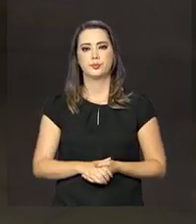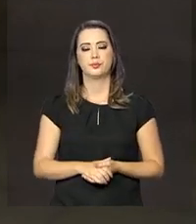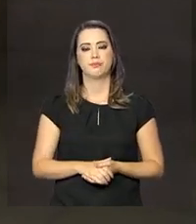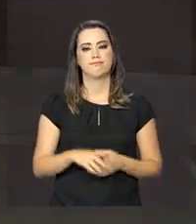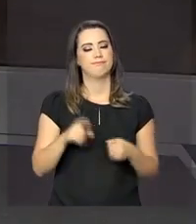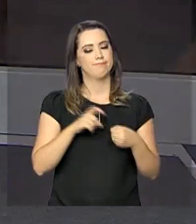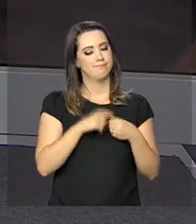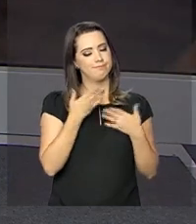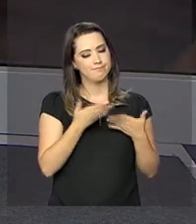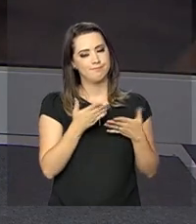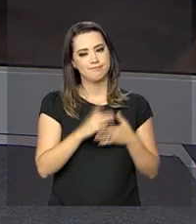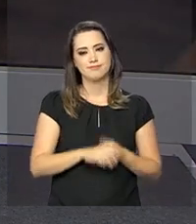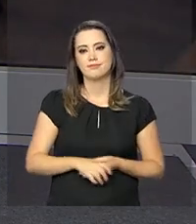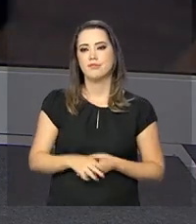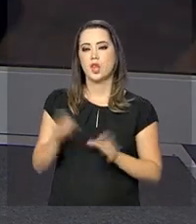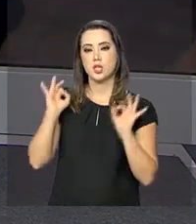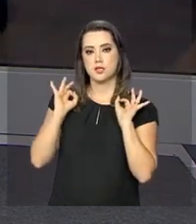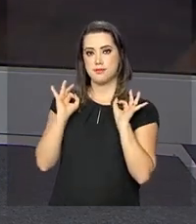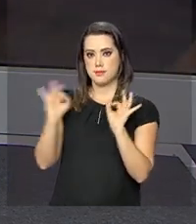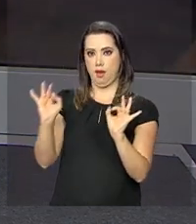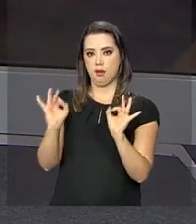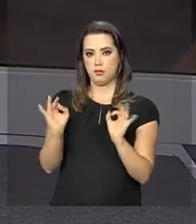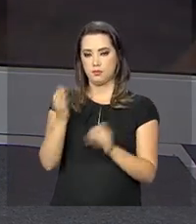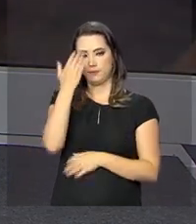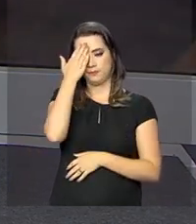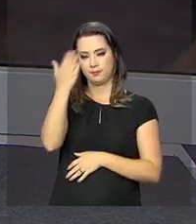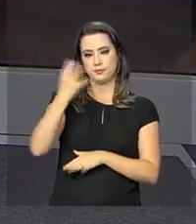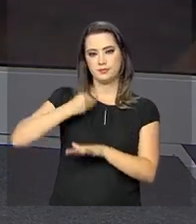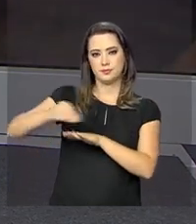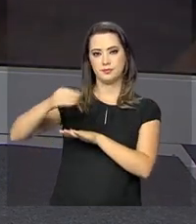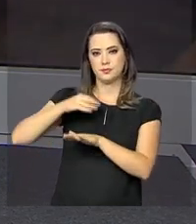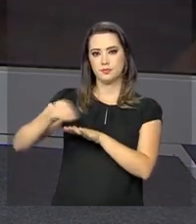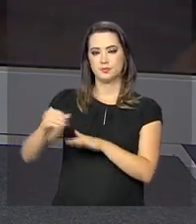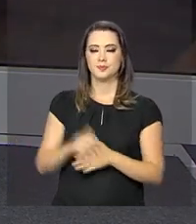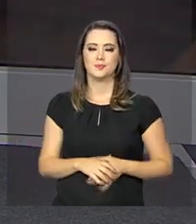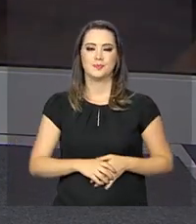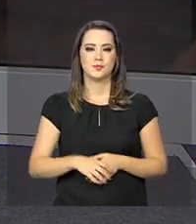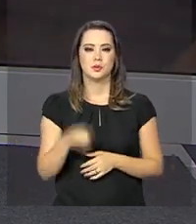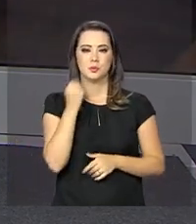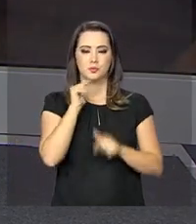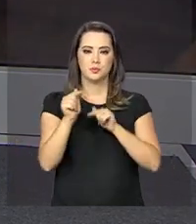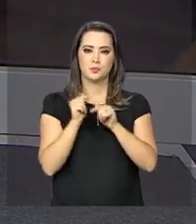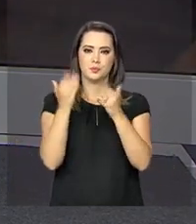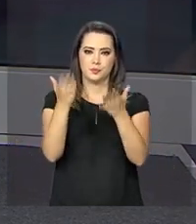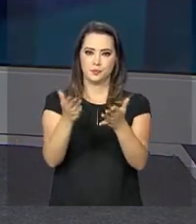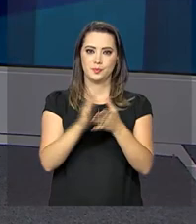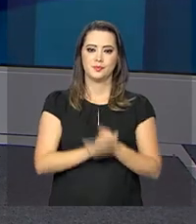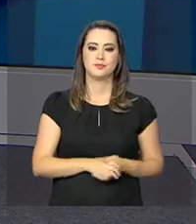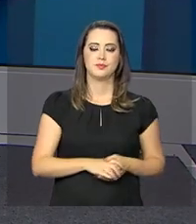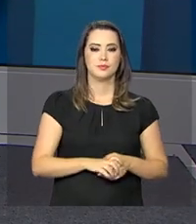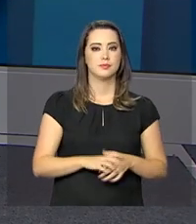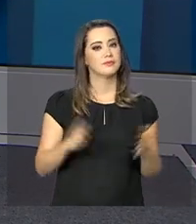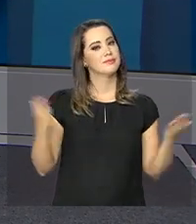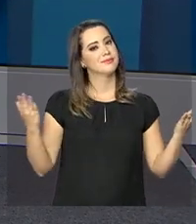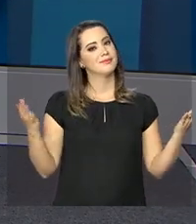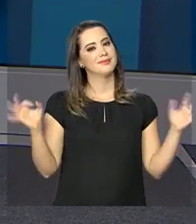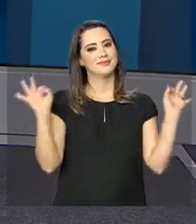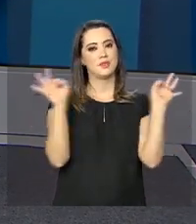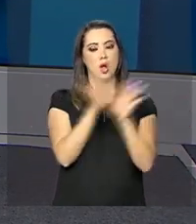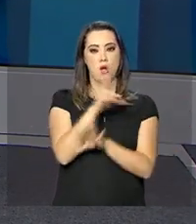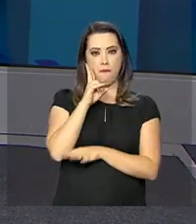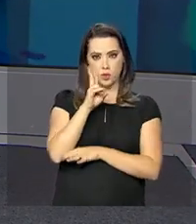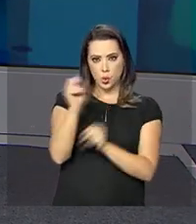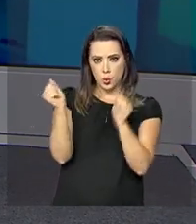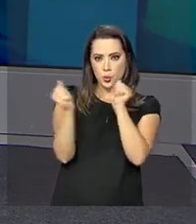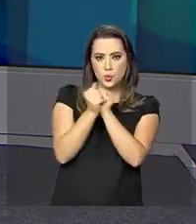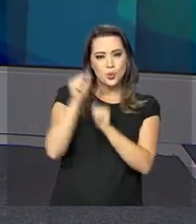Volto com você aí no estúdio, Roberto. Está certo, João Pedro. Obrigado aí pelas informações. Um bom trabalho aí para você. E nós ficamos por aqui. Mas você